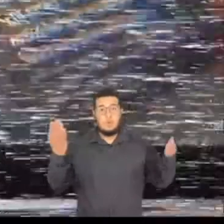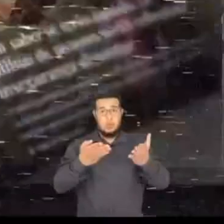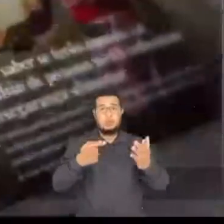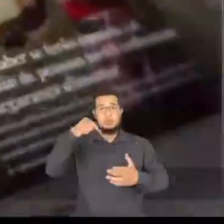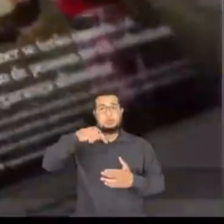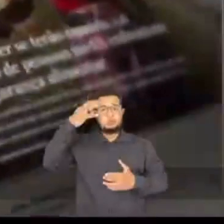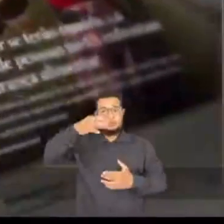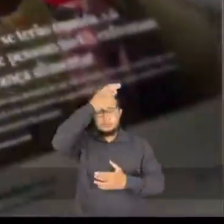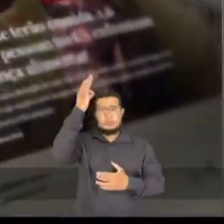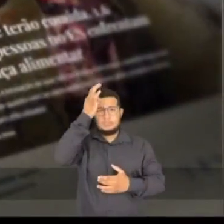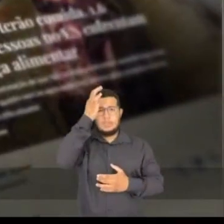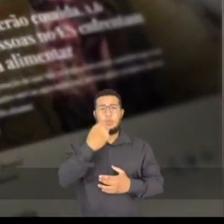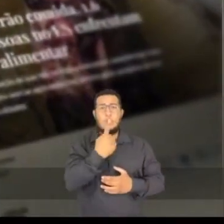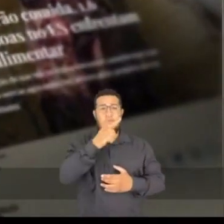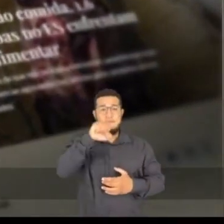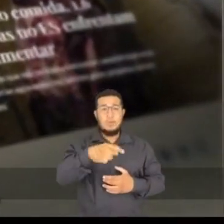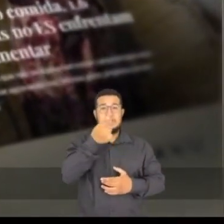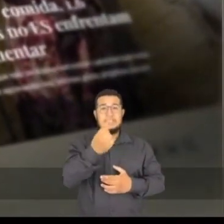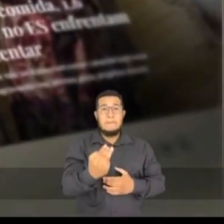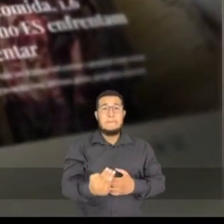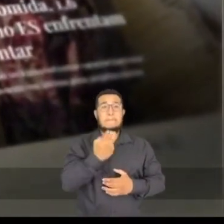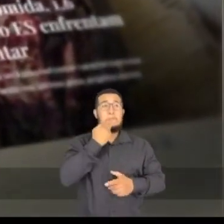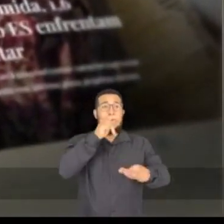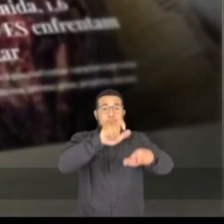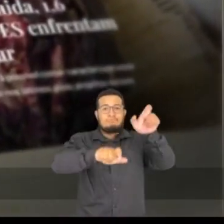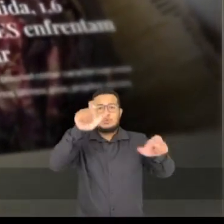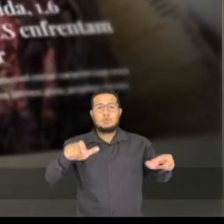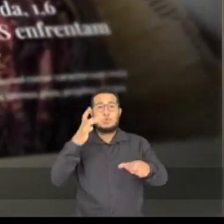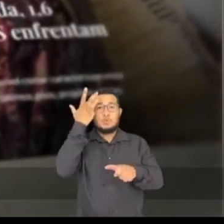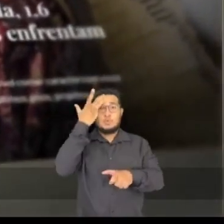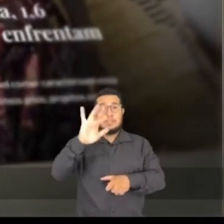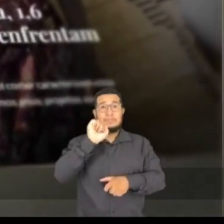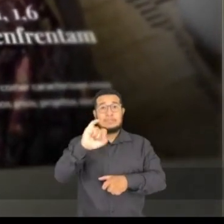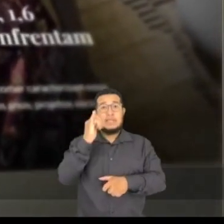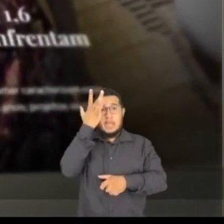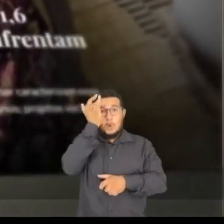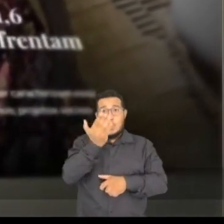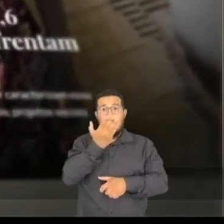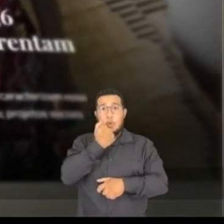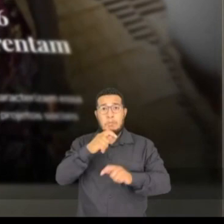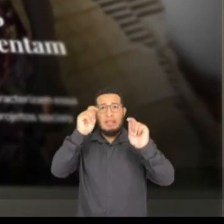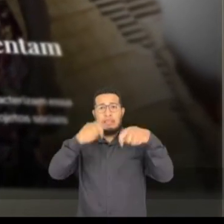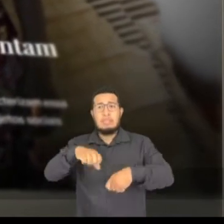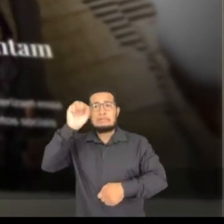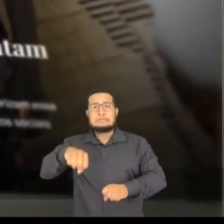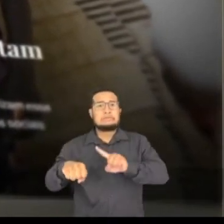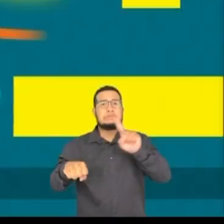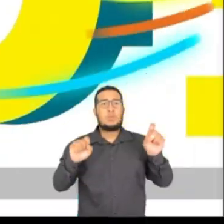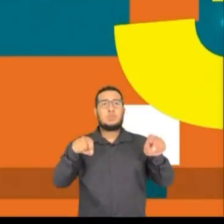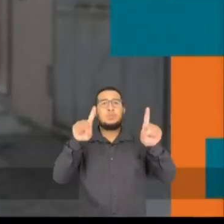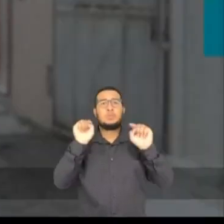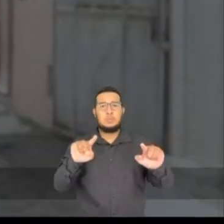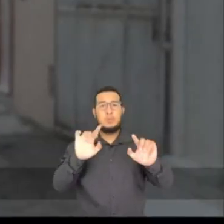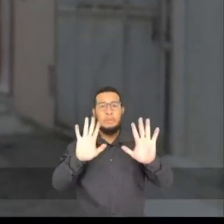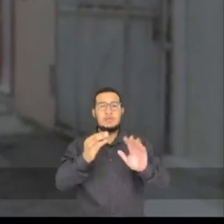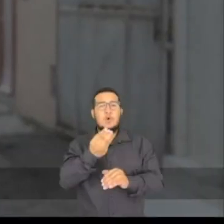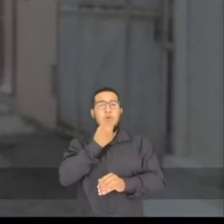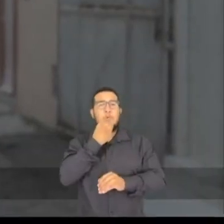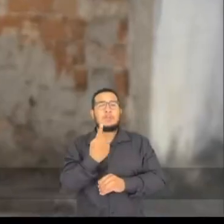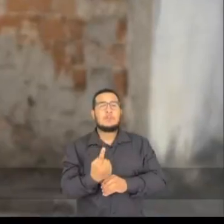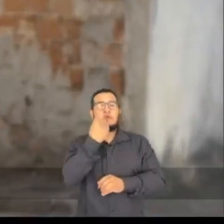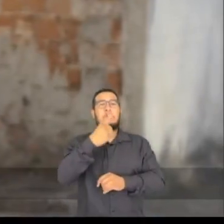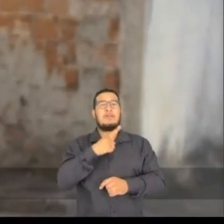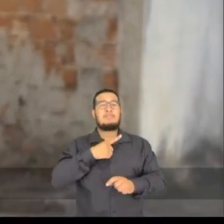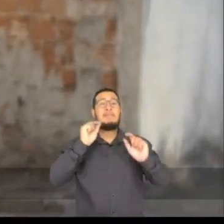Hoje, 1,6 milhão de capixabas não sabem se terão comida na mesa para a família. Nós temos uma